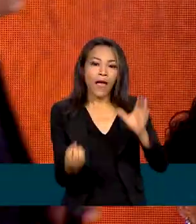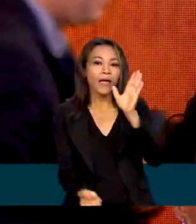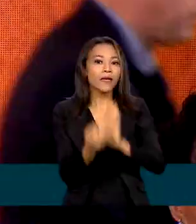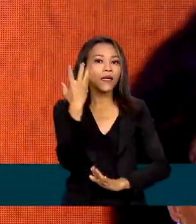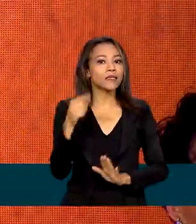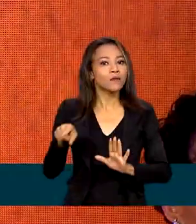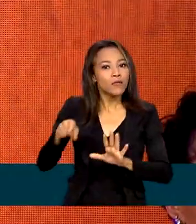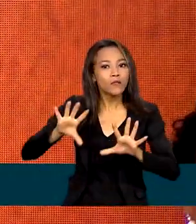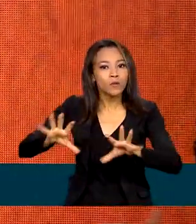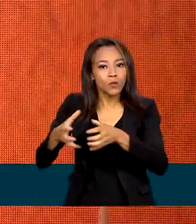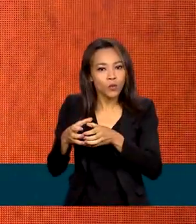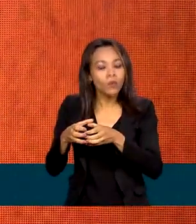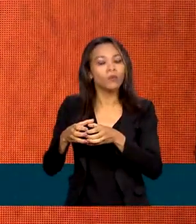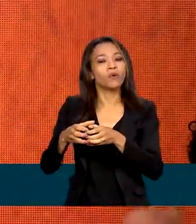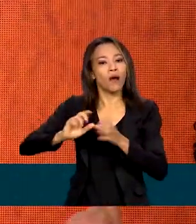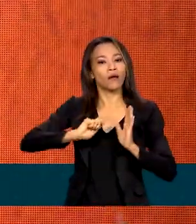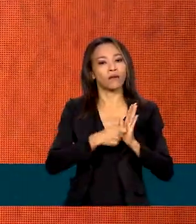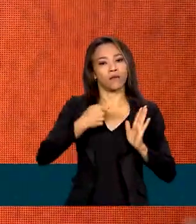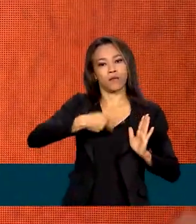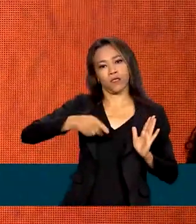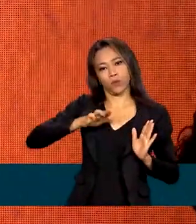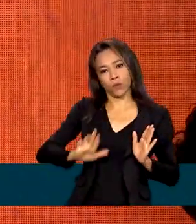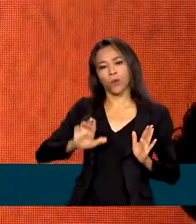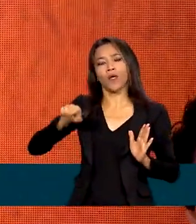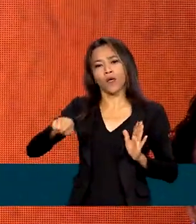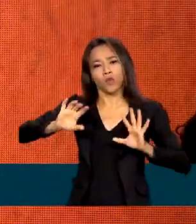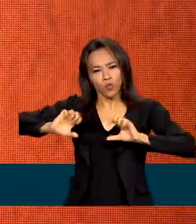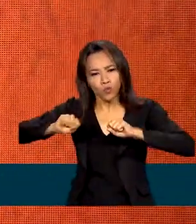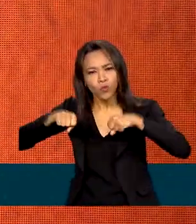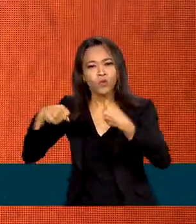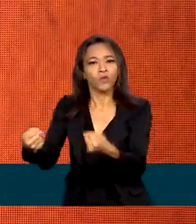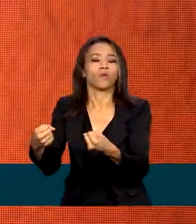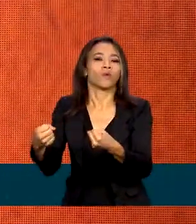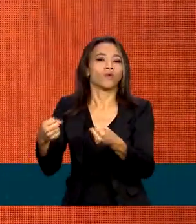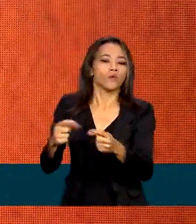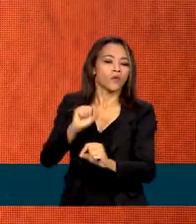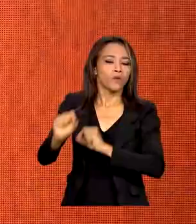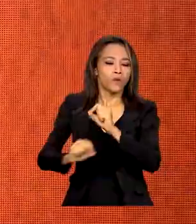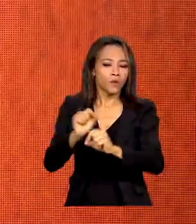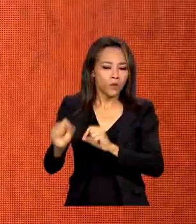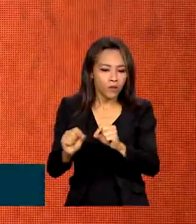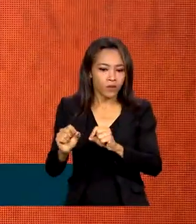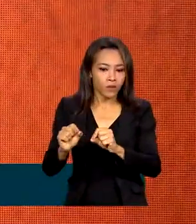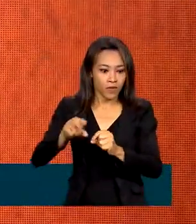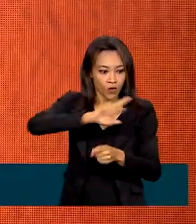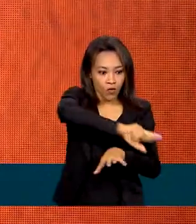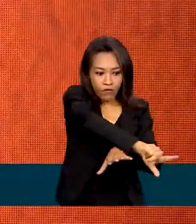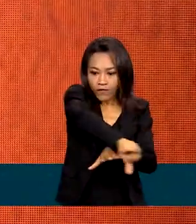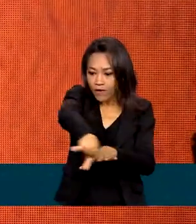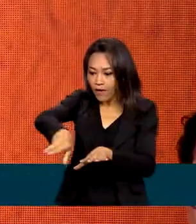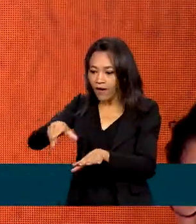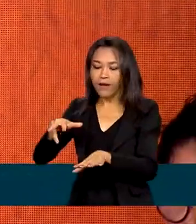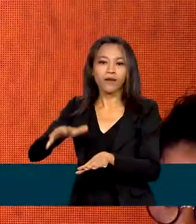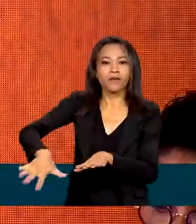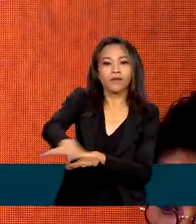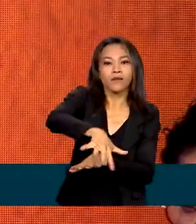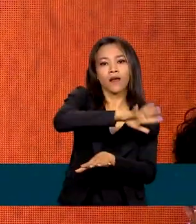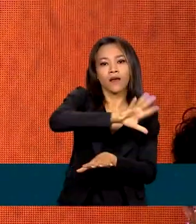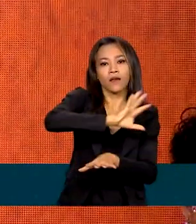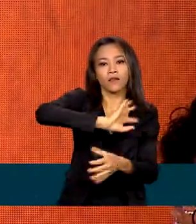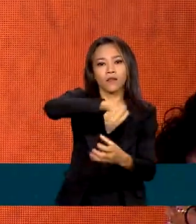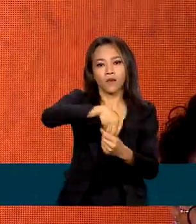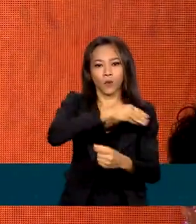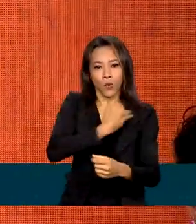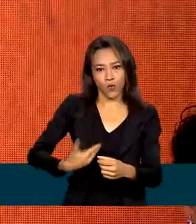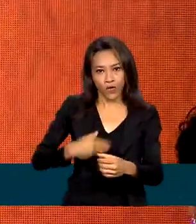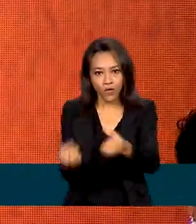torna-se imprescindível para que haja esforços conjuntos pelas respectivas áreas de governo na formulação das políticas